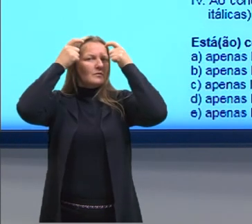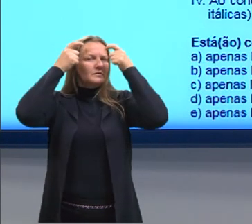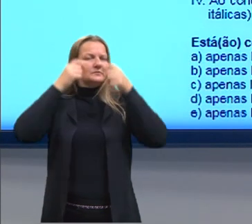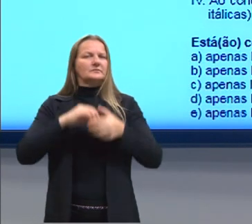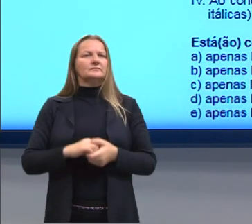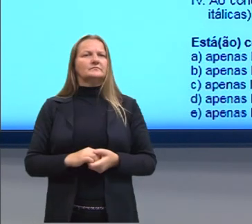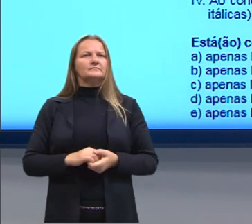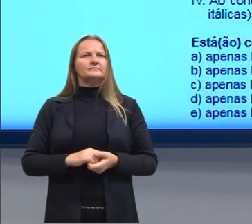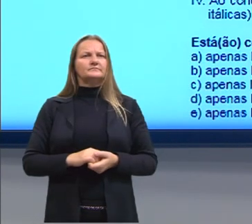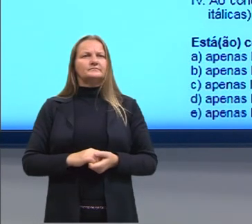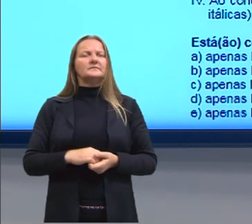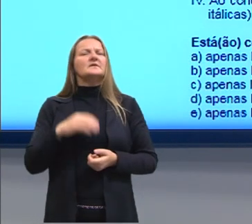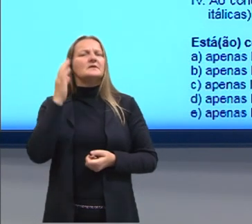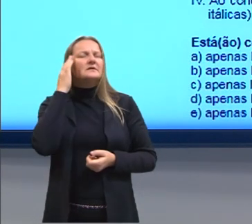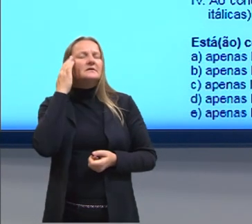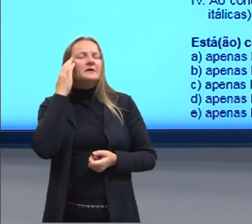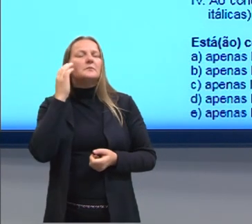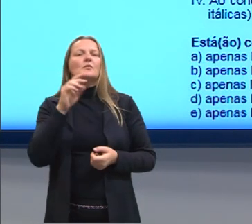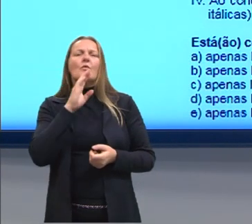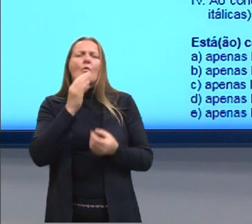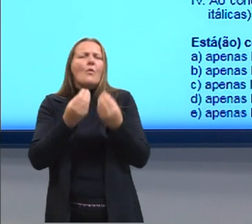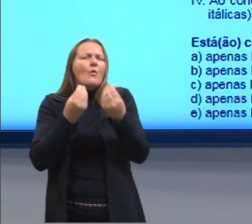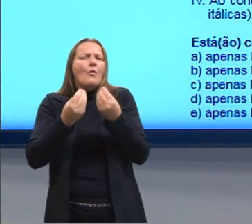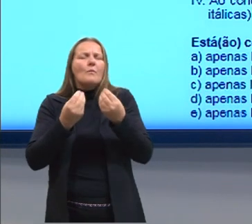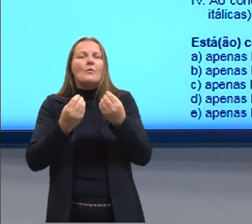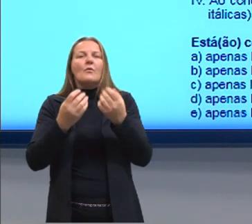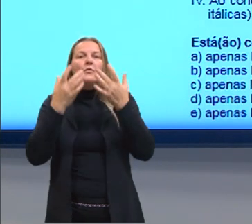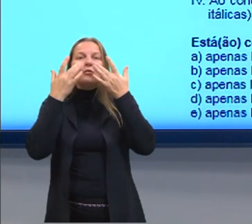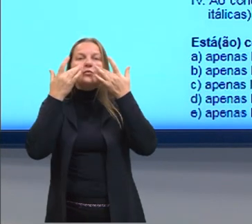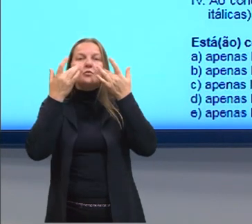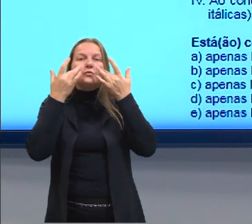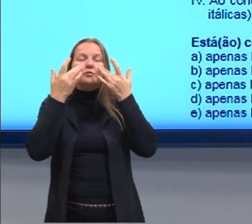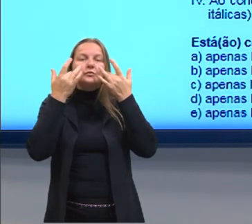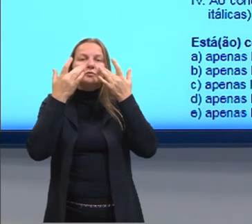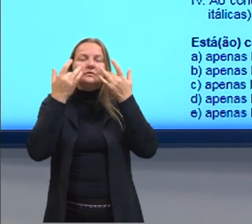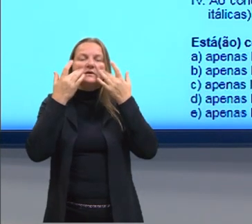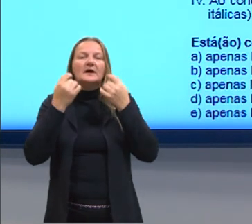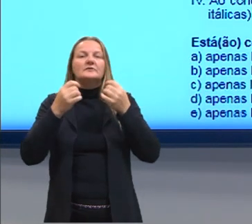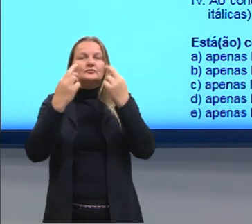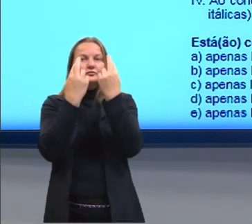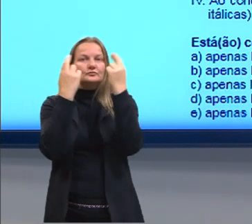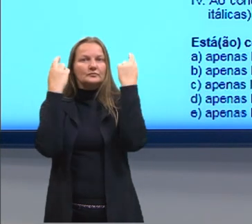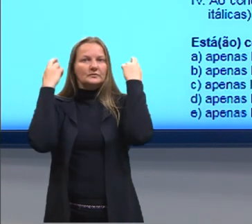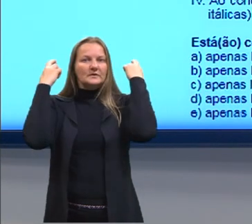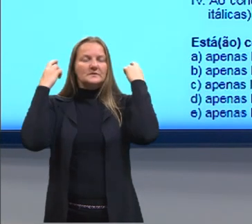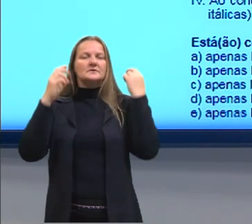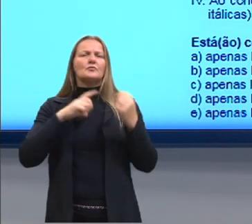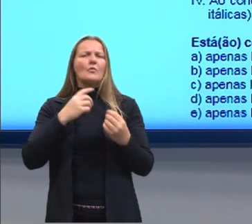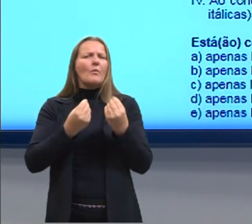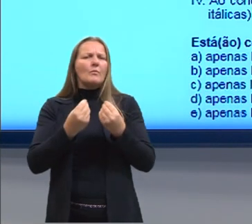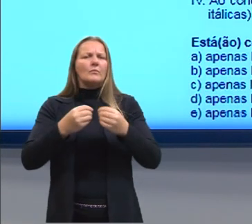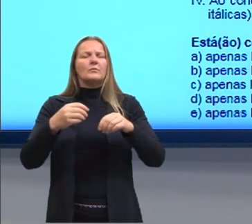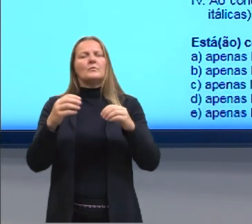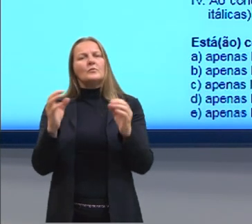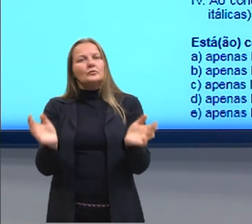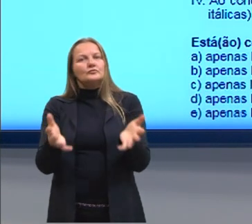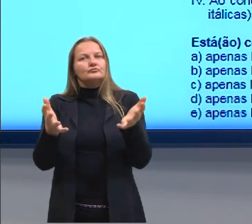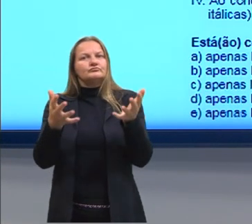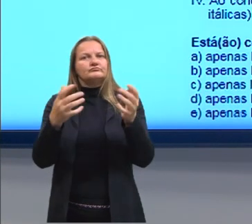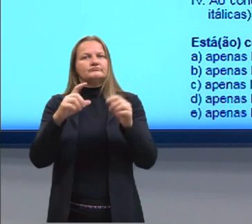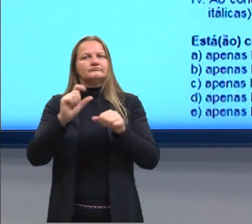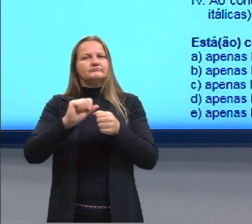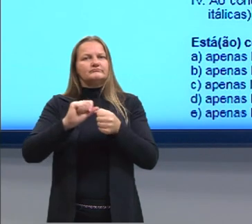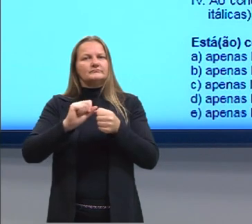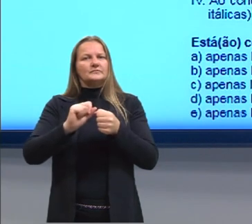aí. Nós sabemos, conhecemos o teatro na Grécia, ele trabalha muito essa questão